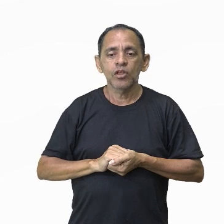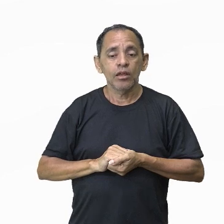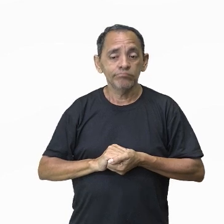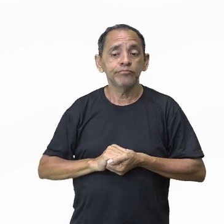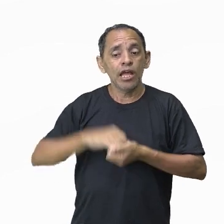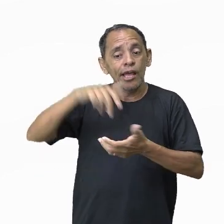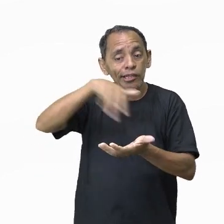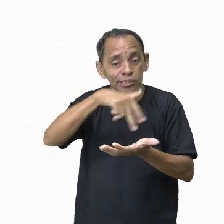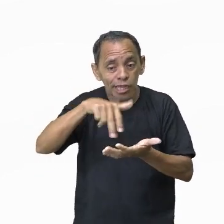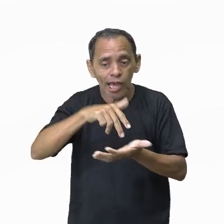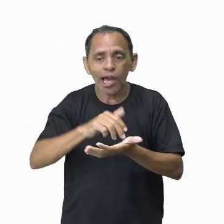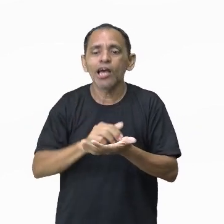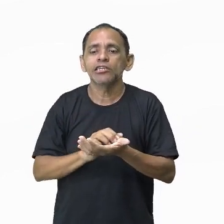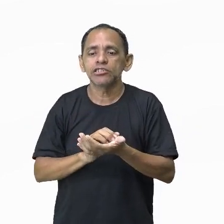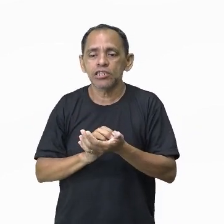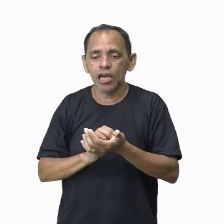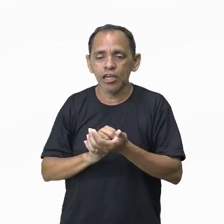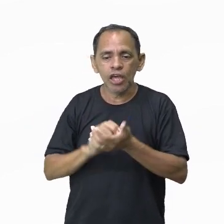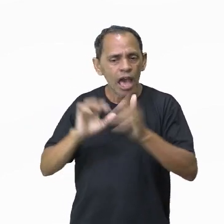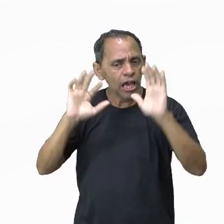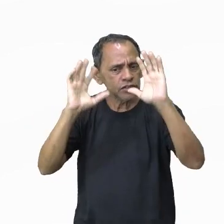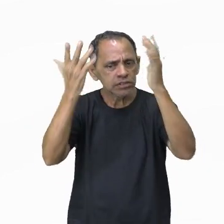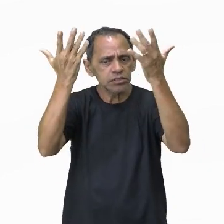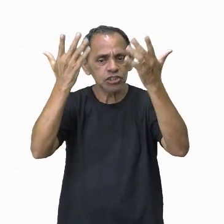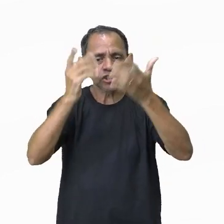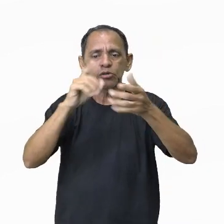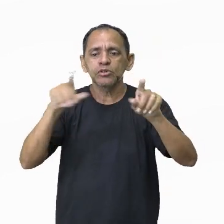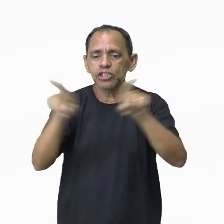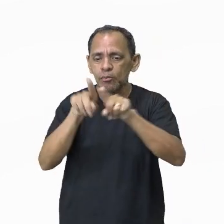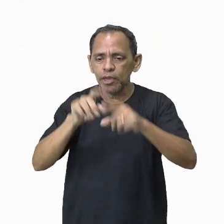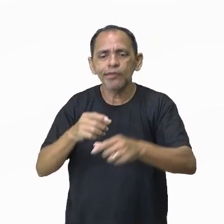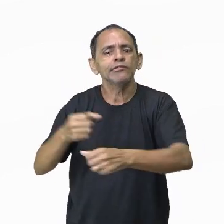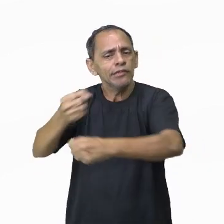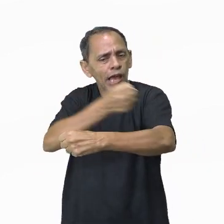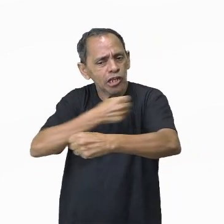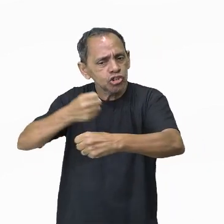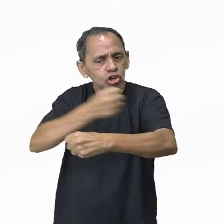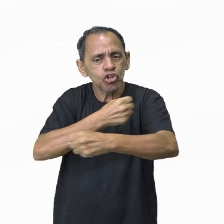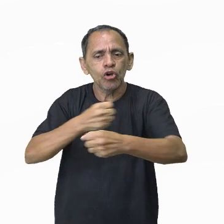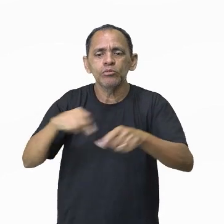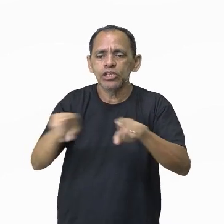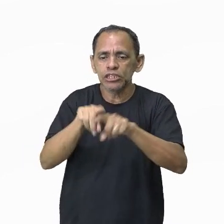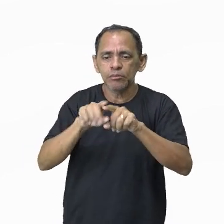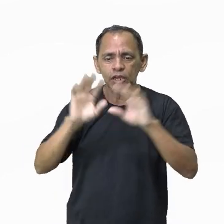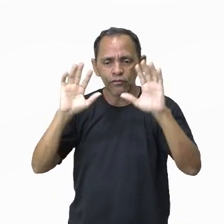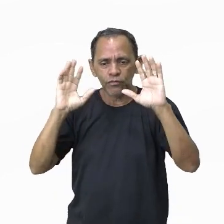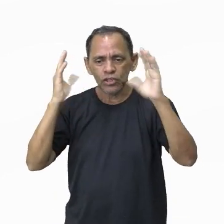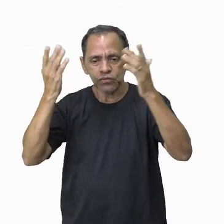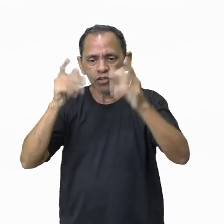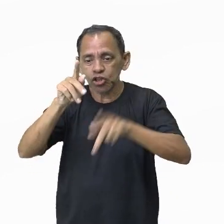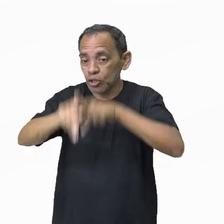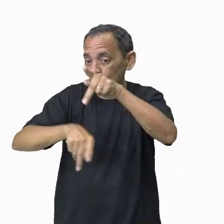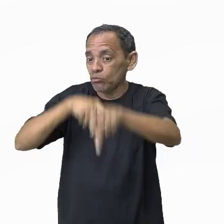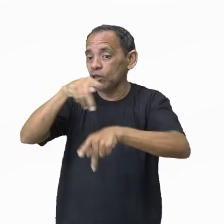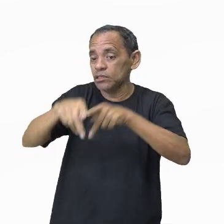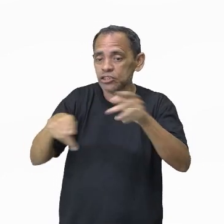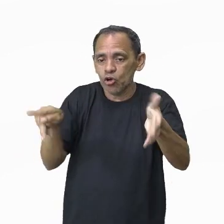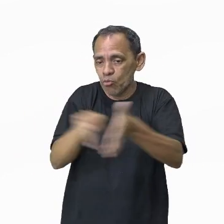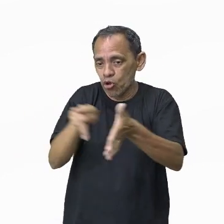folclore, rituais, gastronomia, festivais populares, feiras,